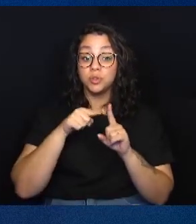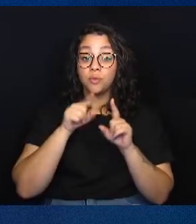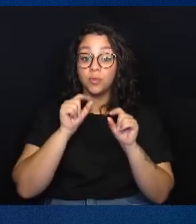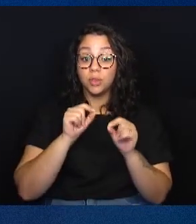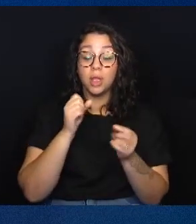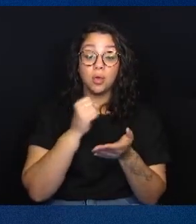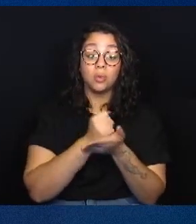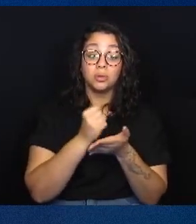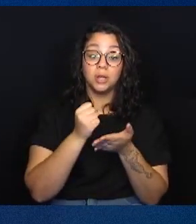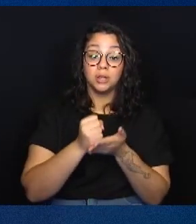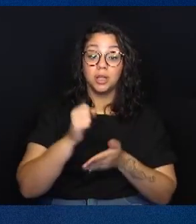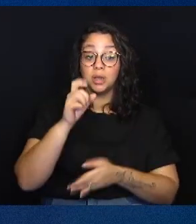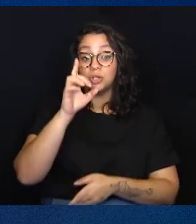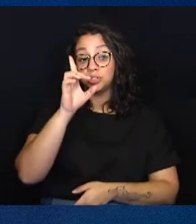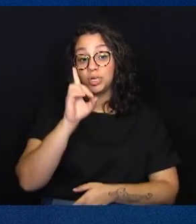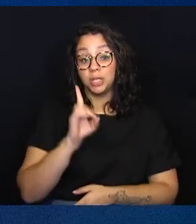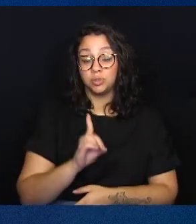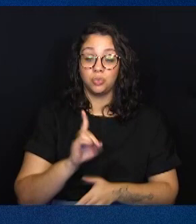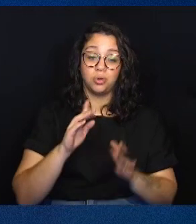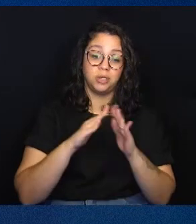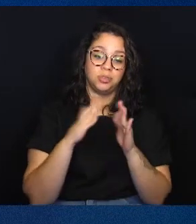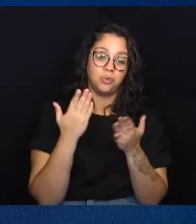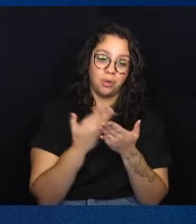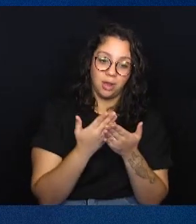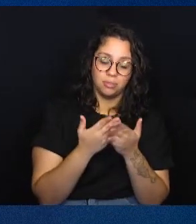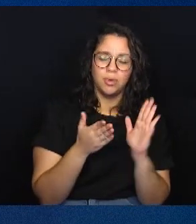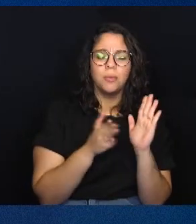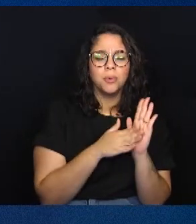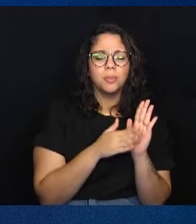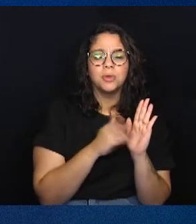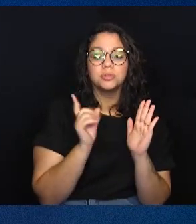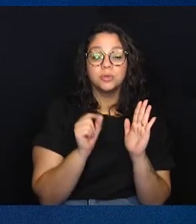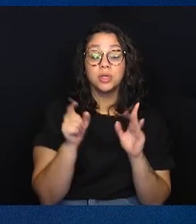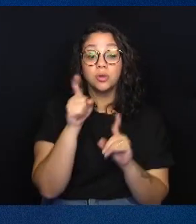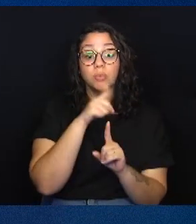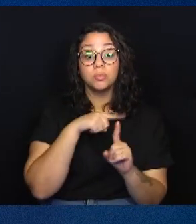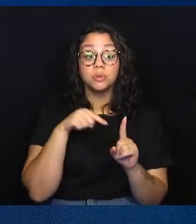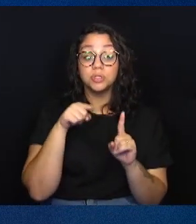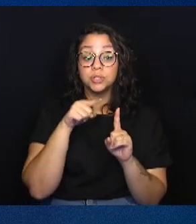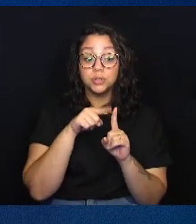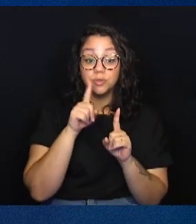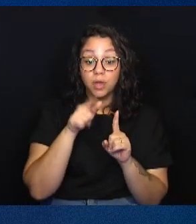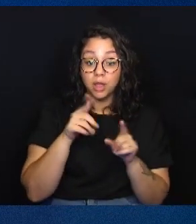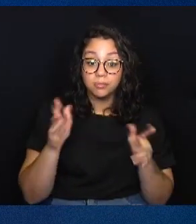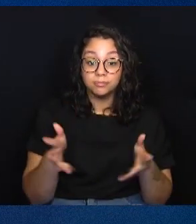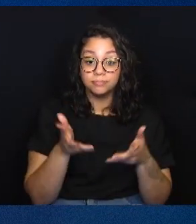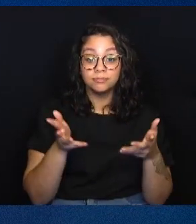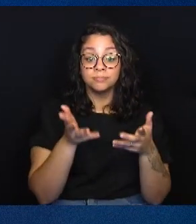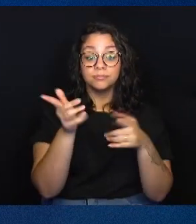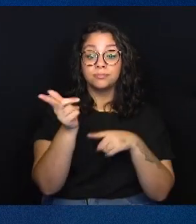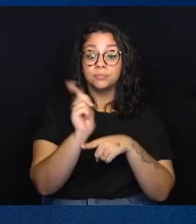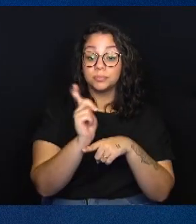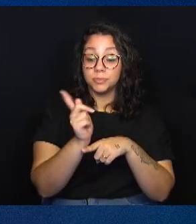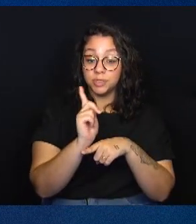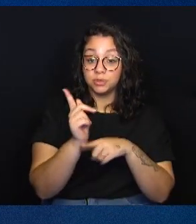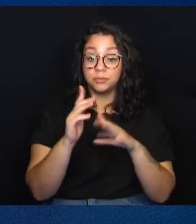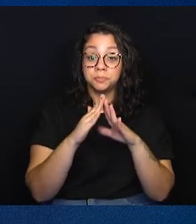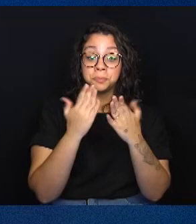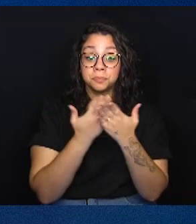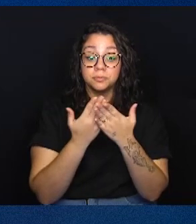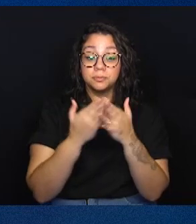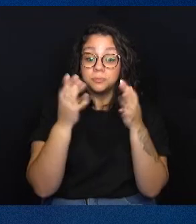concurso público visando a contratação de diretores escolares. A proposta tem como objetivo